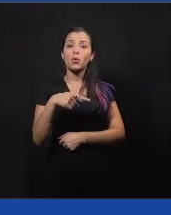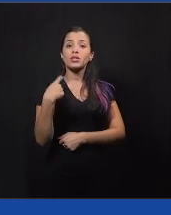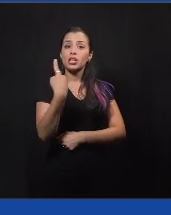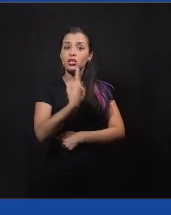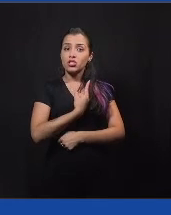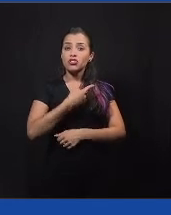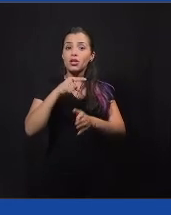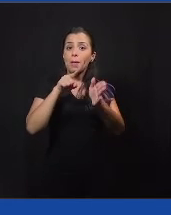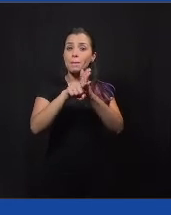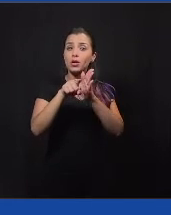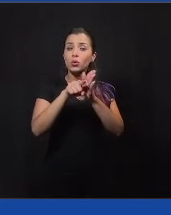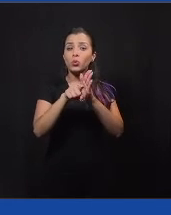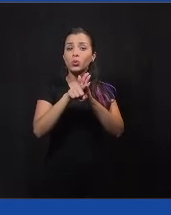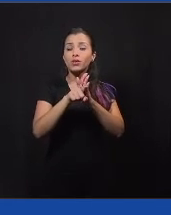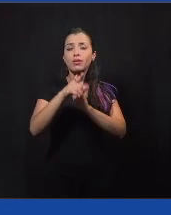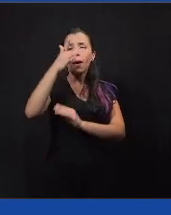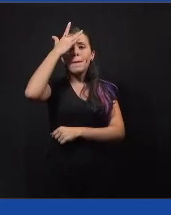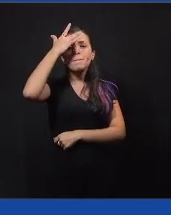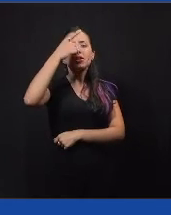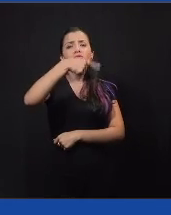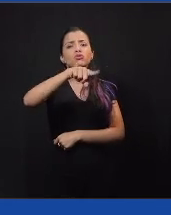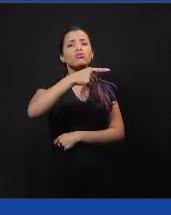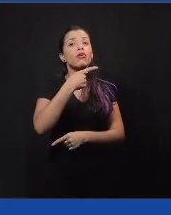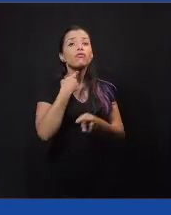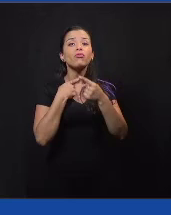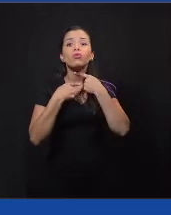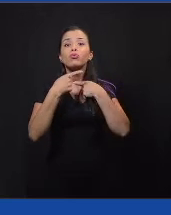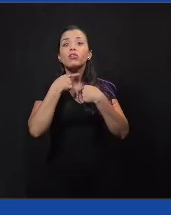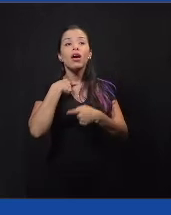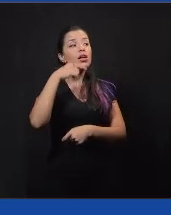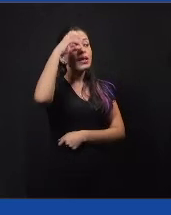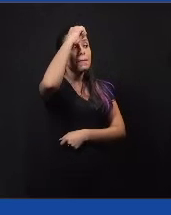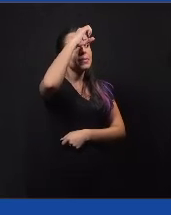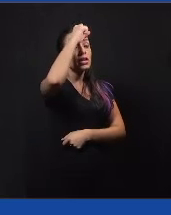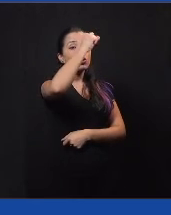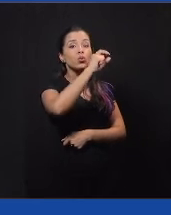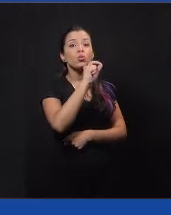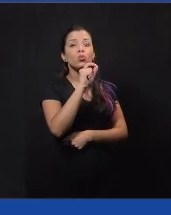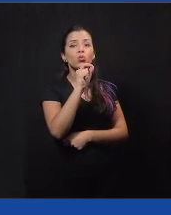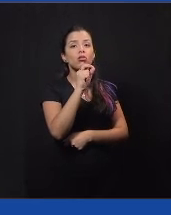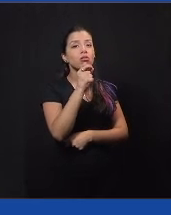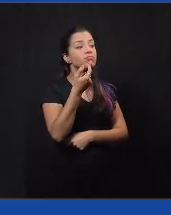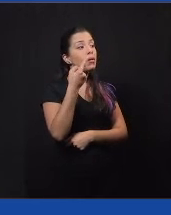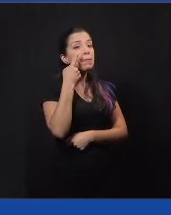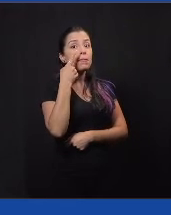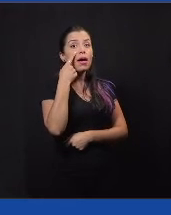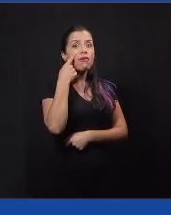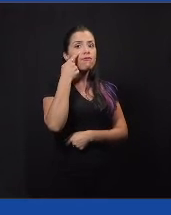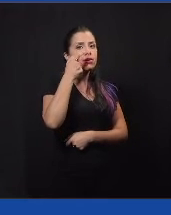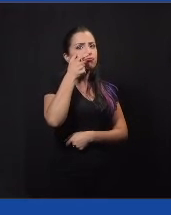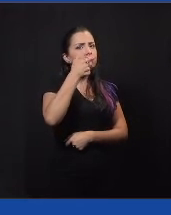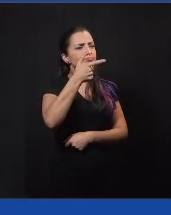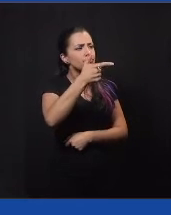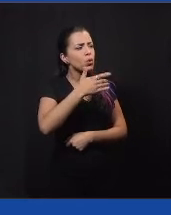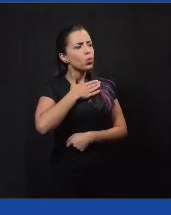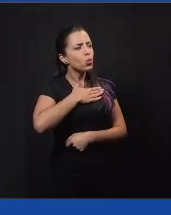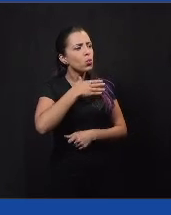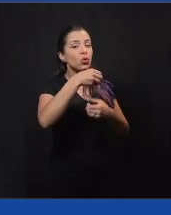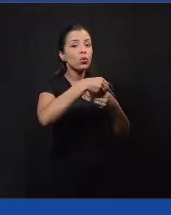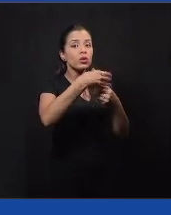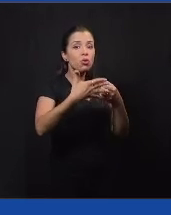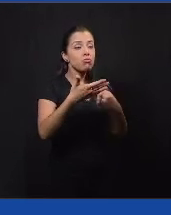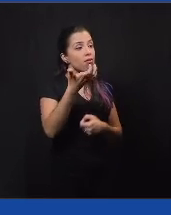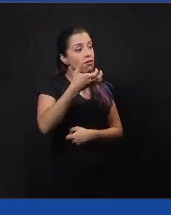querem aprender, né, construir essa, continuar construindo essa jornada, até para a gente saber se elas estão gostando do conteúdo ou se elas querem